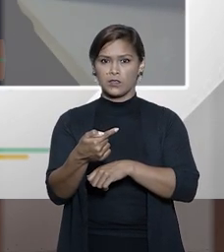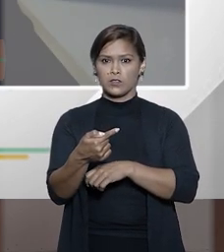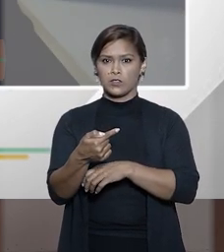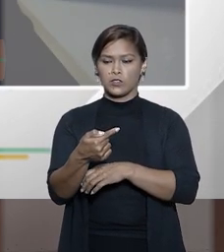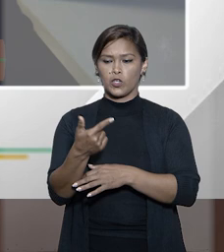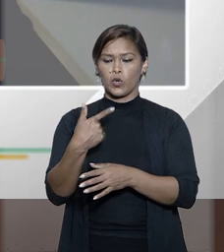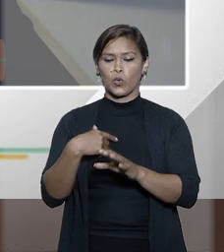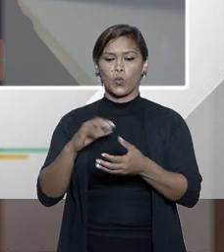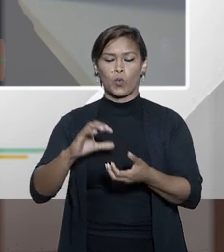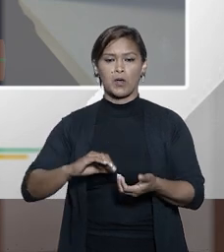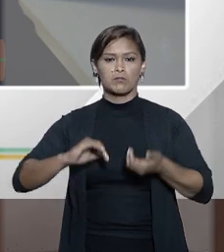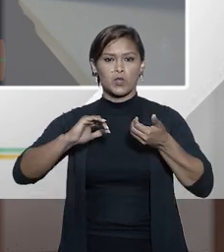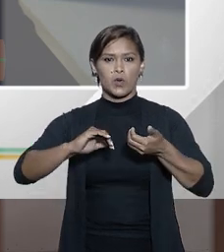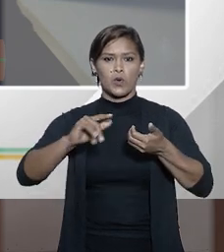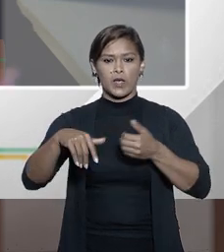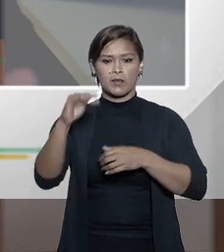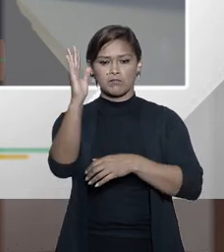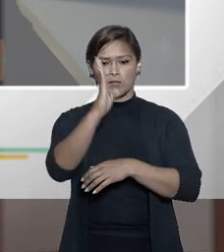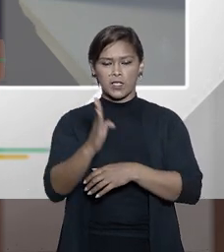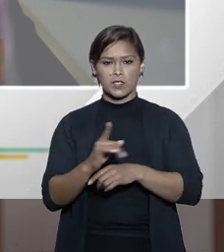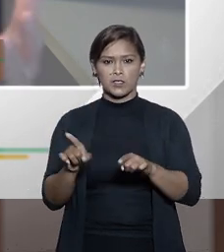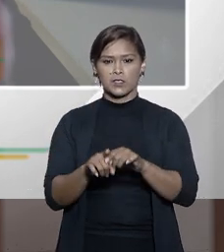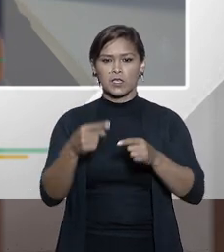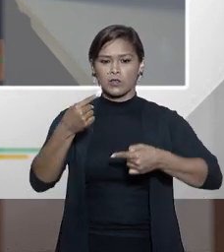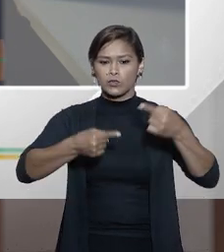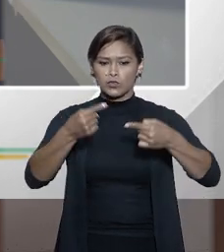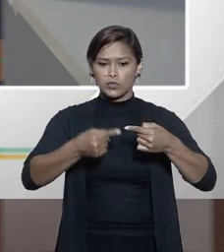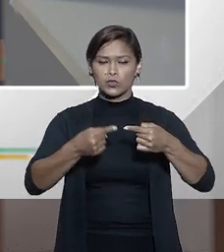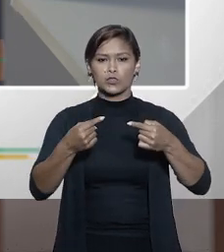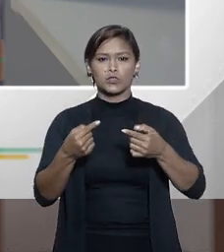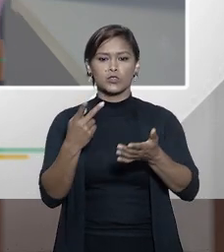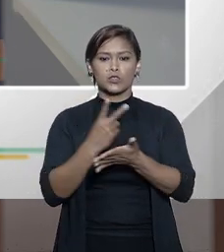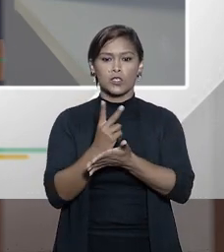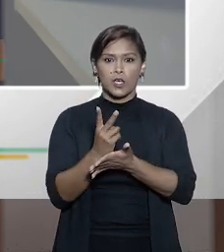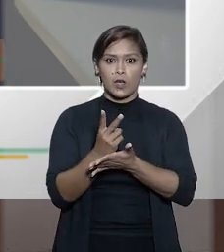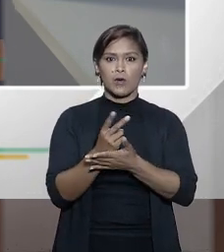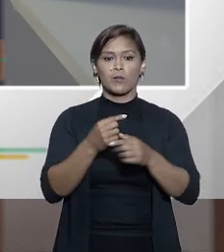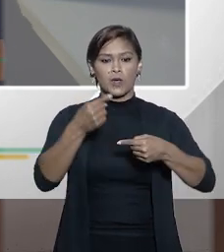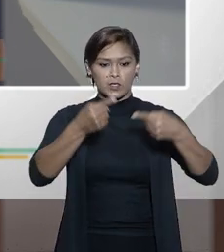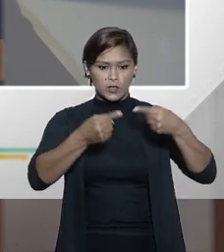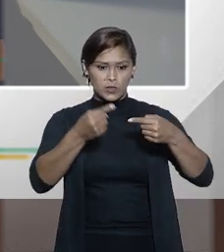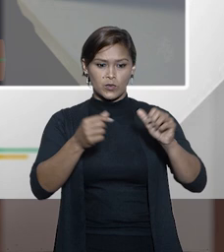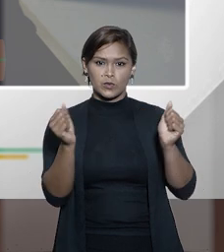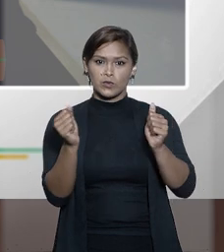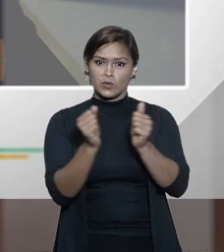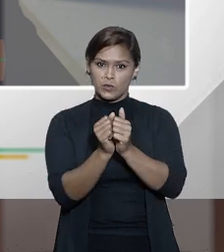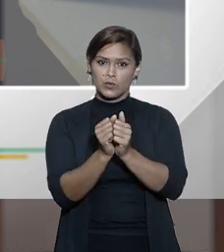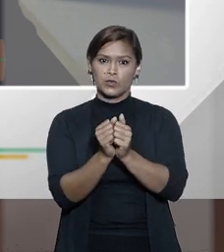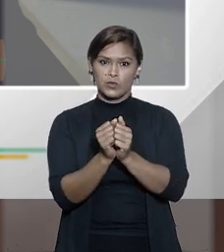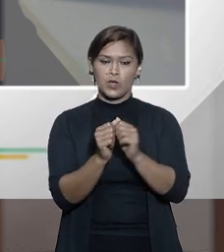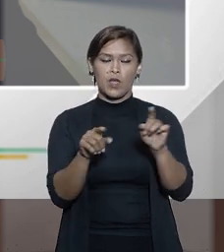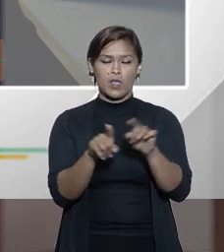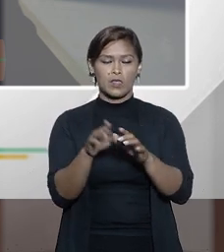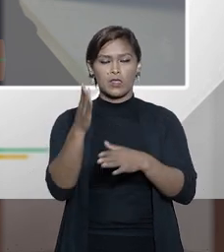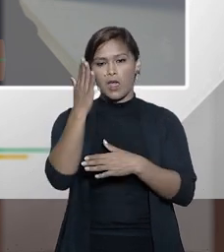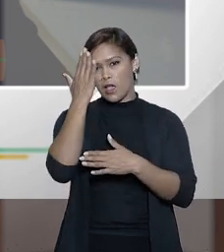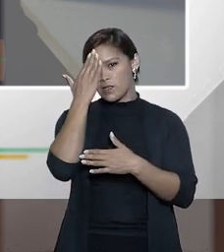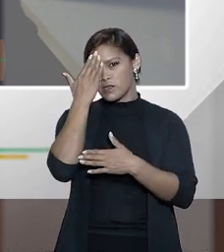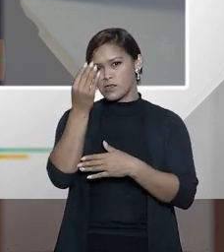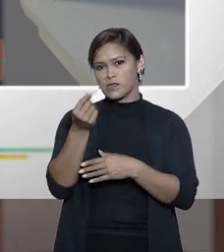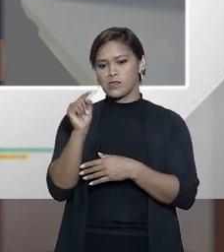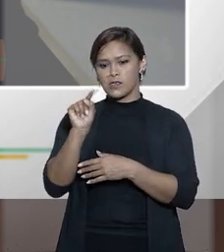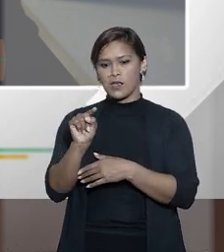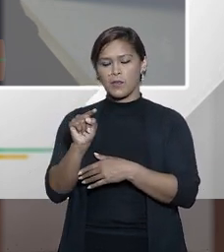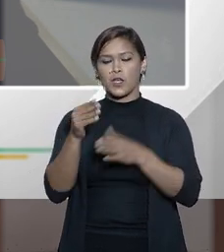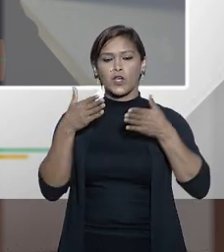o congresso nacional discutiu o tema e quer acompanhar a discussão professora Maria Rosa como você sabe que